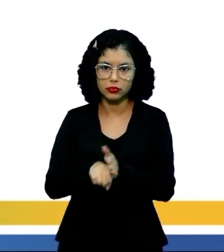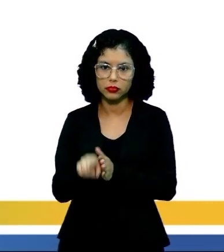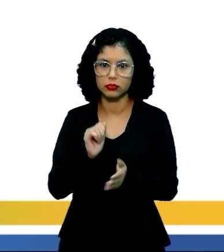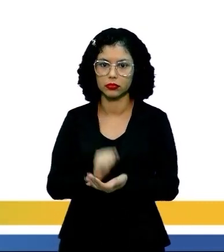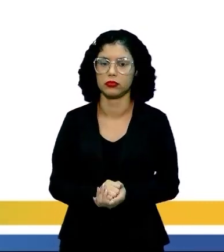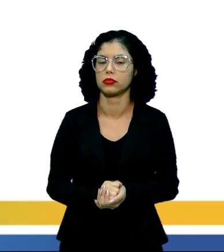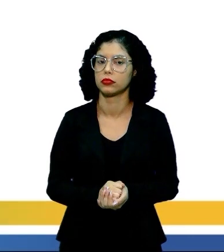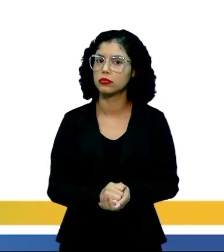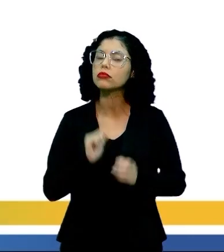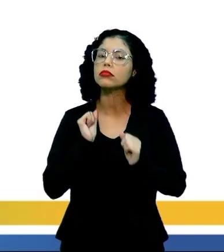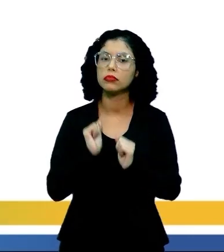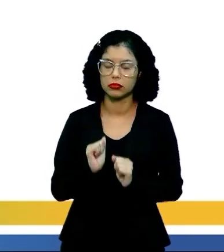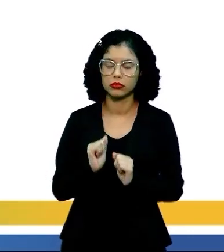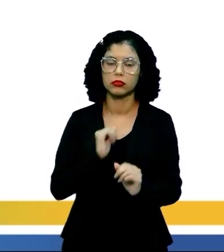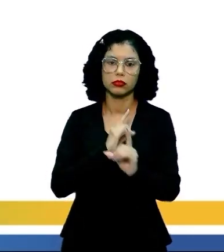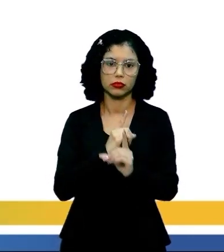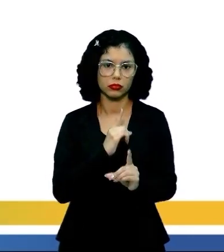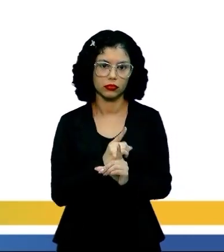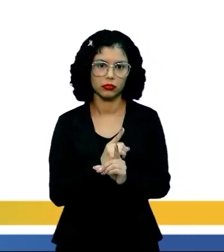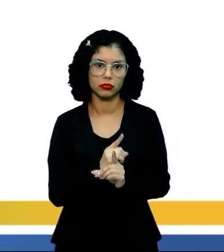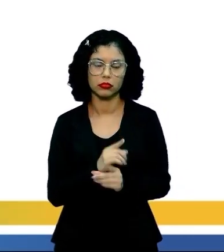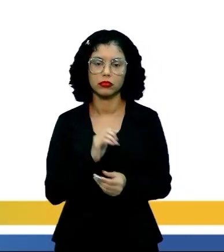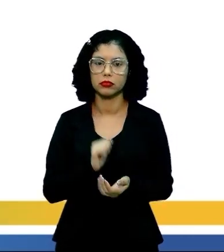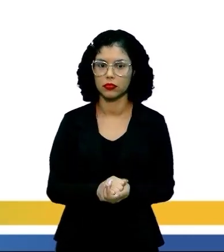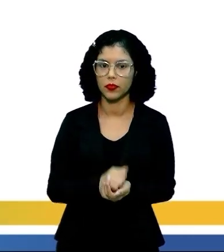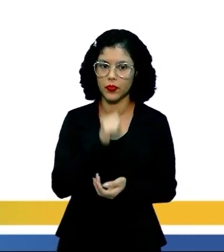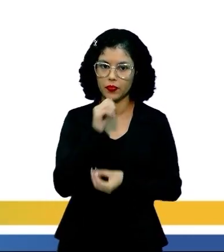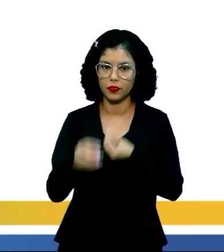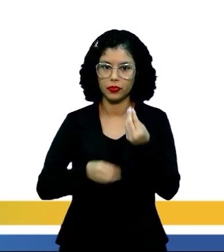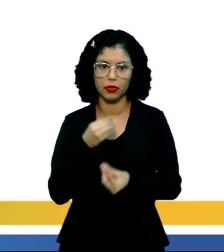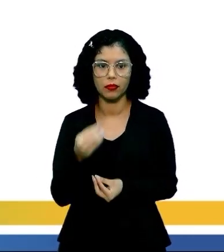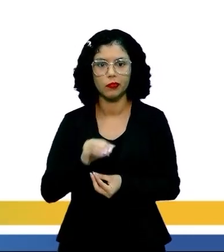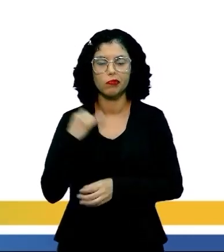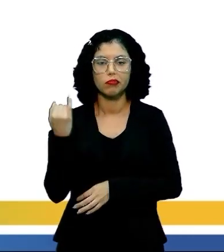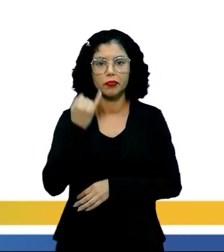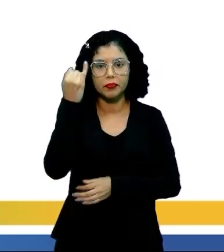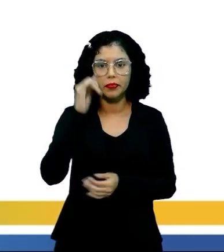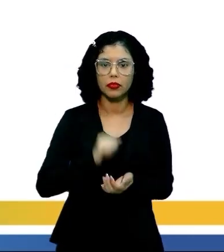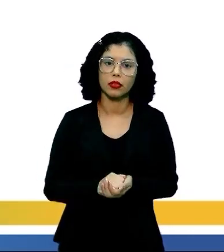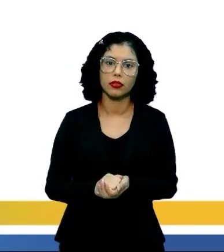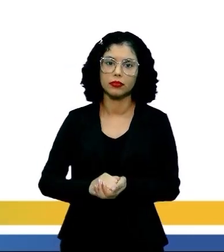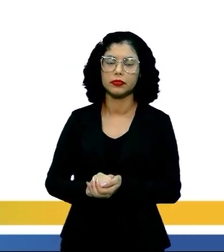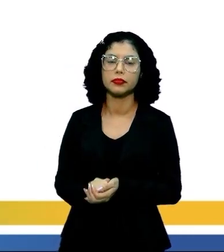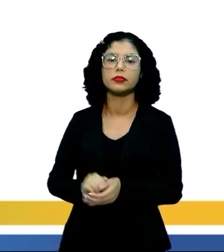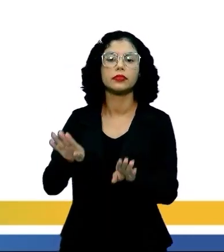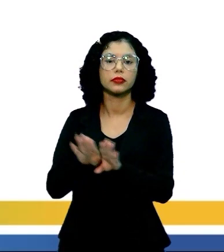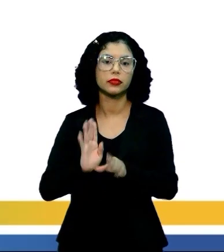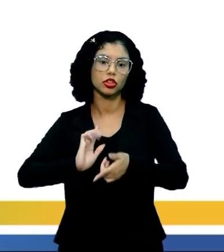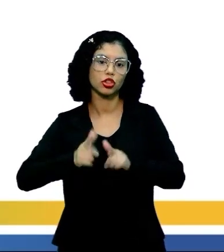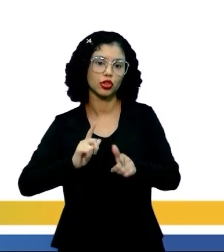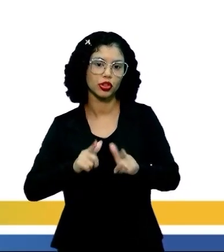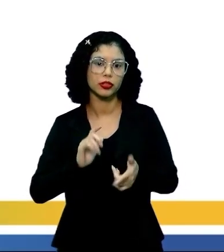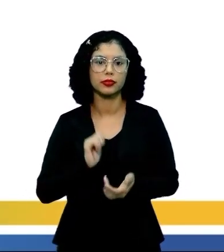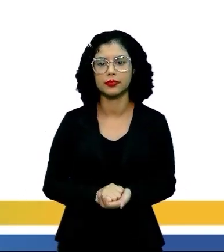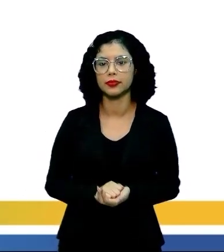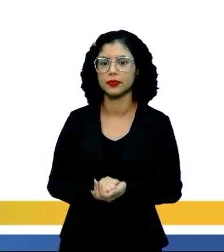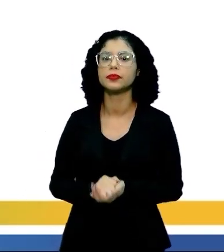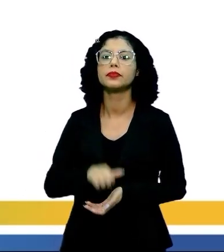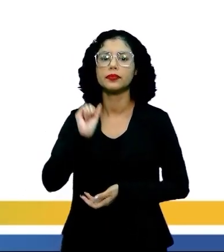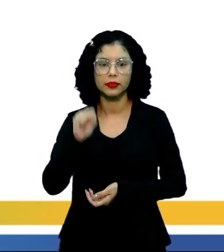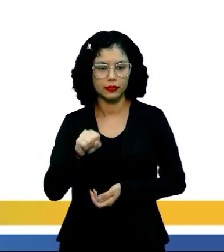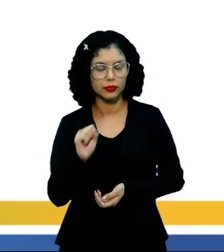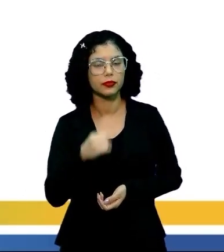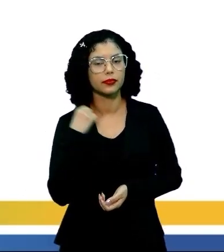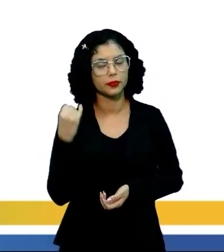gulgada, você encontra Graça Aranha como fundador da Academia Brasileira de Letras. Ele foi, sim,